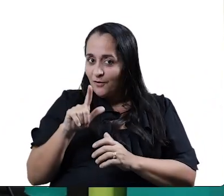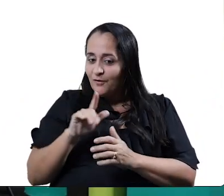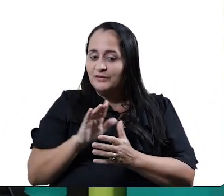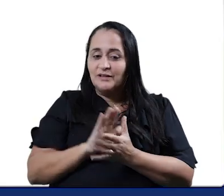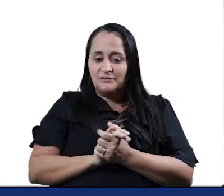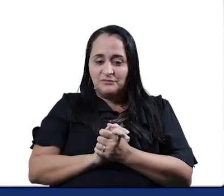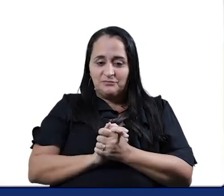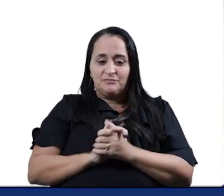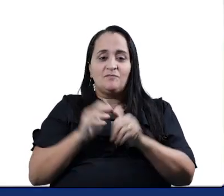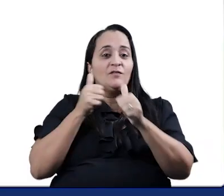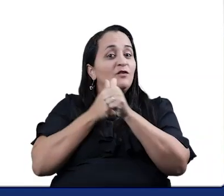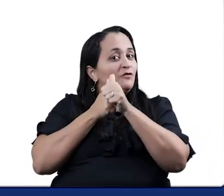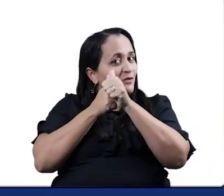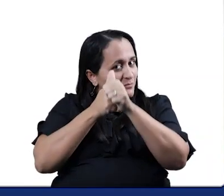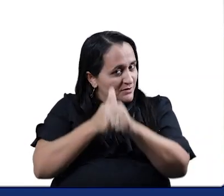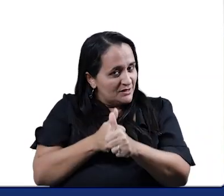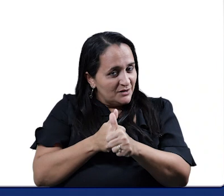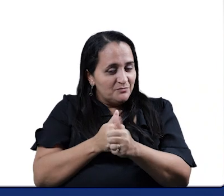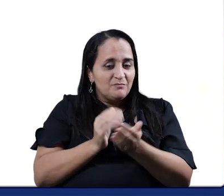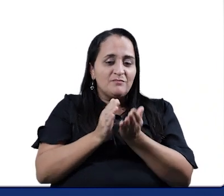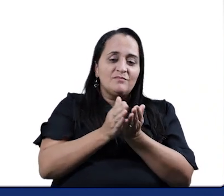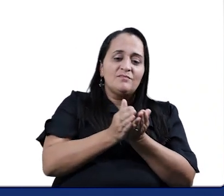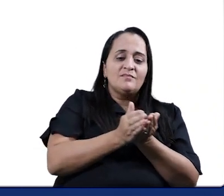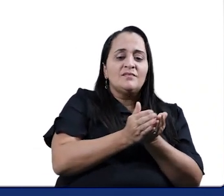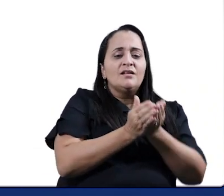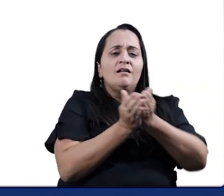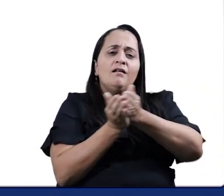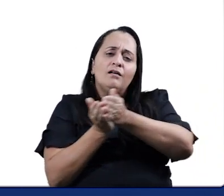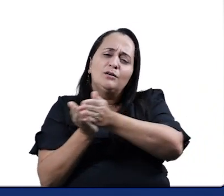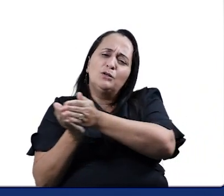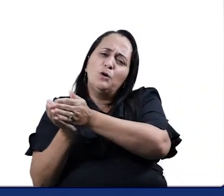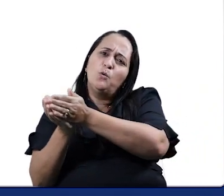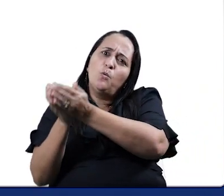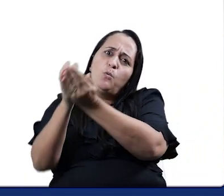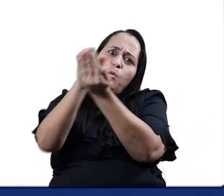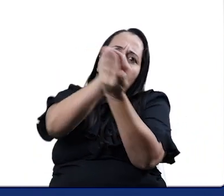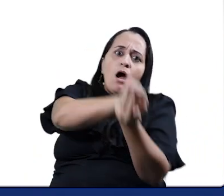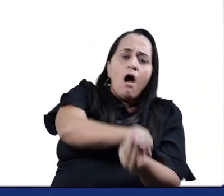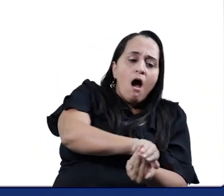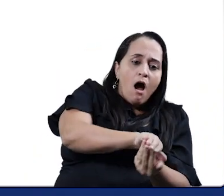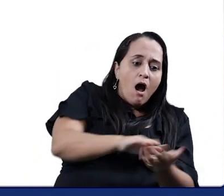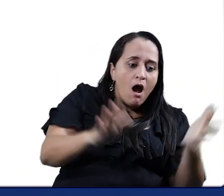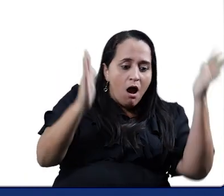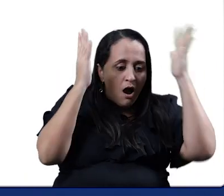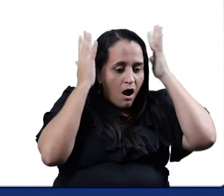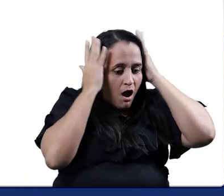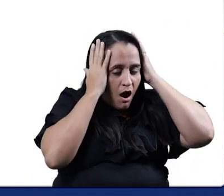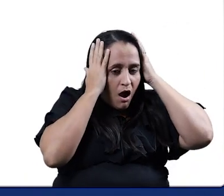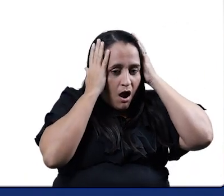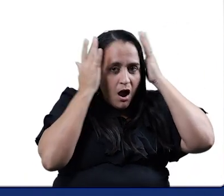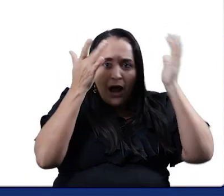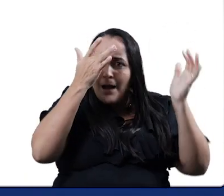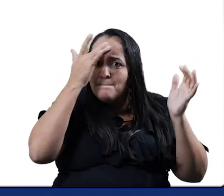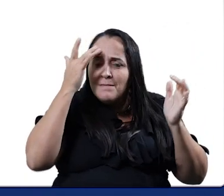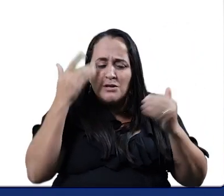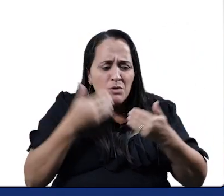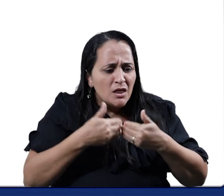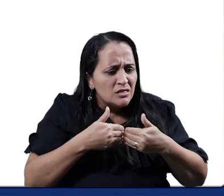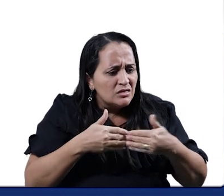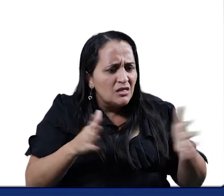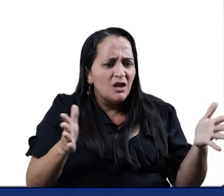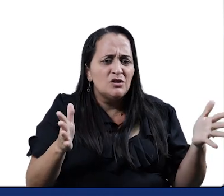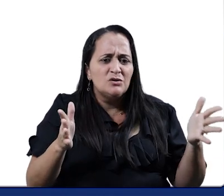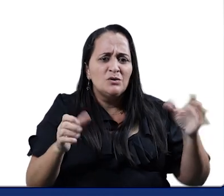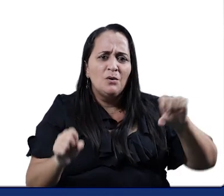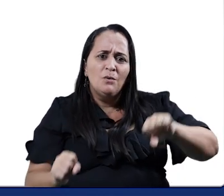Olha lá, vamos seguir a letra. A canoa virou, pois deixaram ela virar. Foi